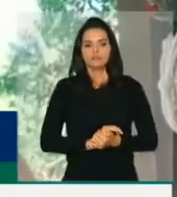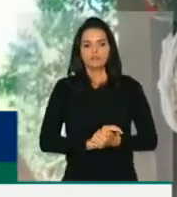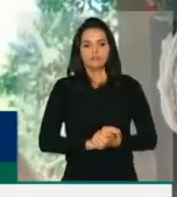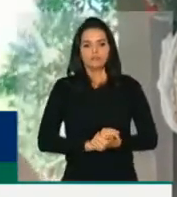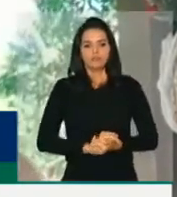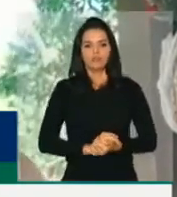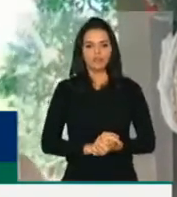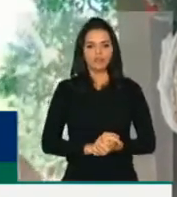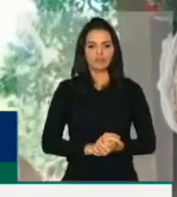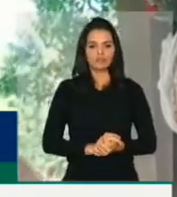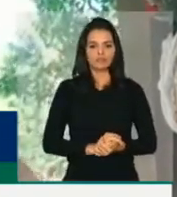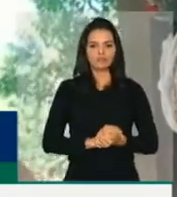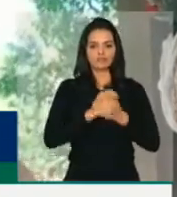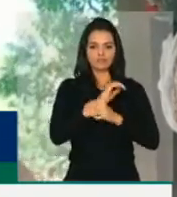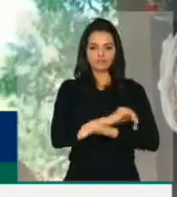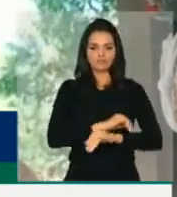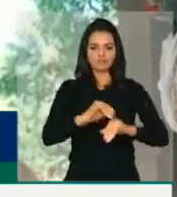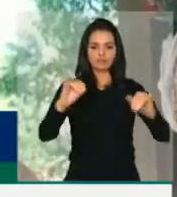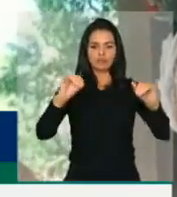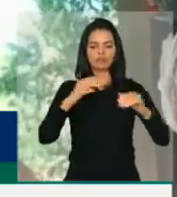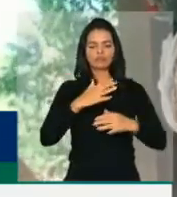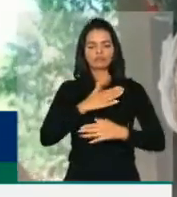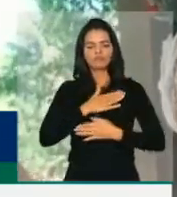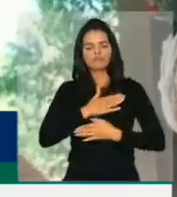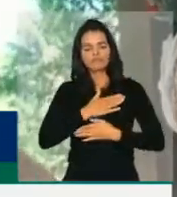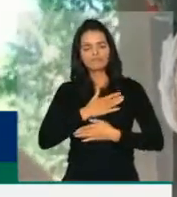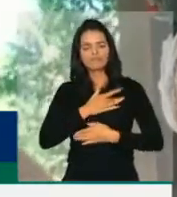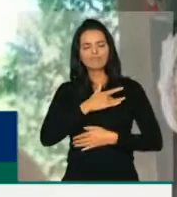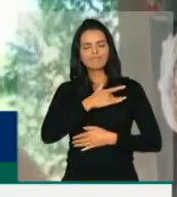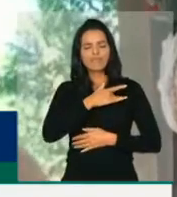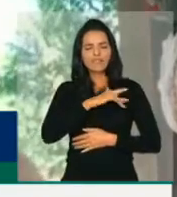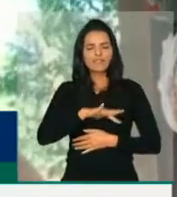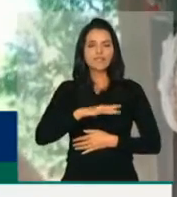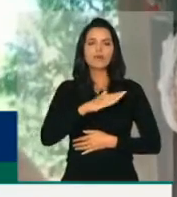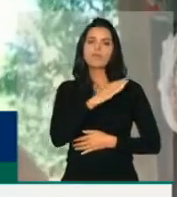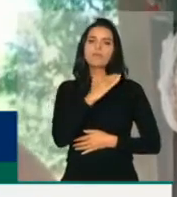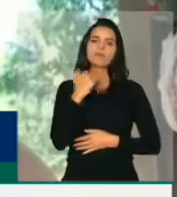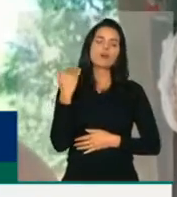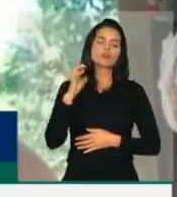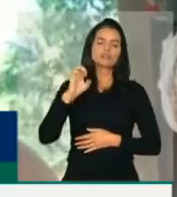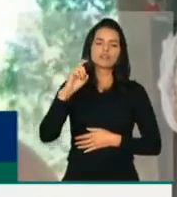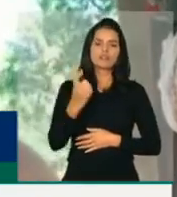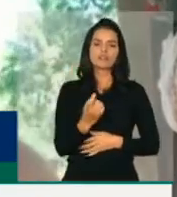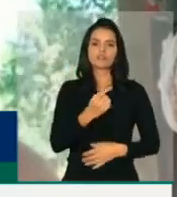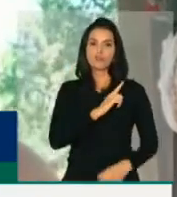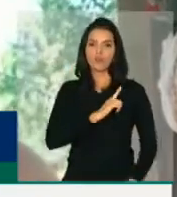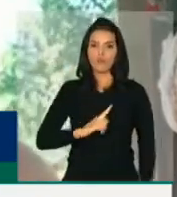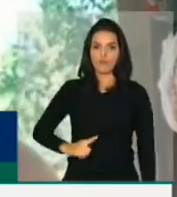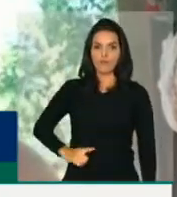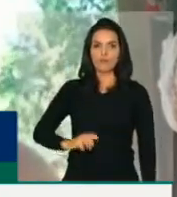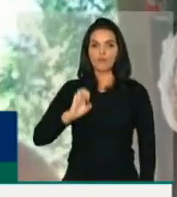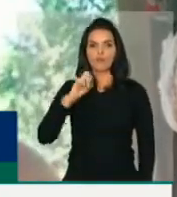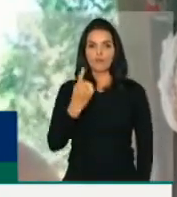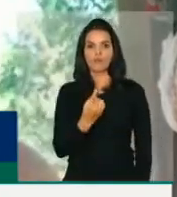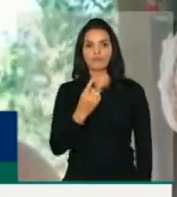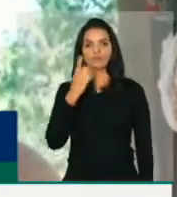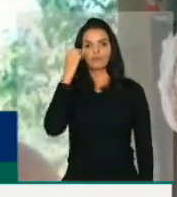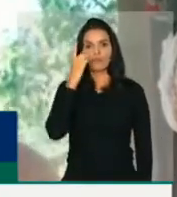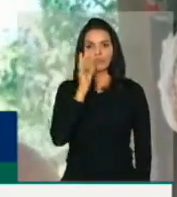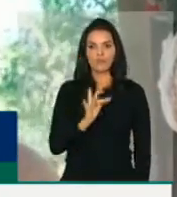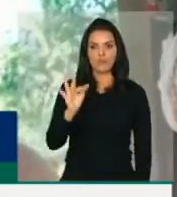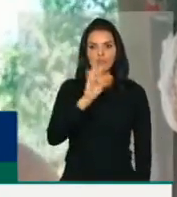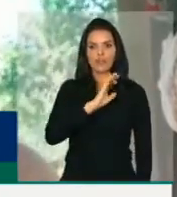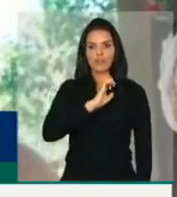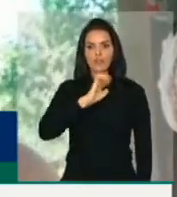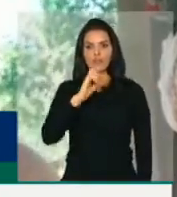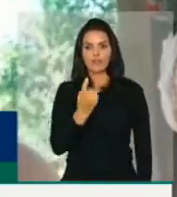registrar o meu imenso pesar pela morte do ex-governador, ex-deputado federal, ex-reitor e ex-ministro da Saúde,